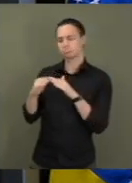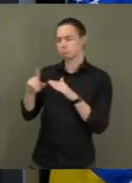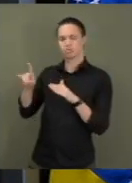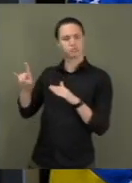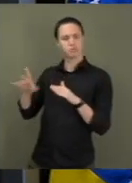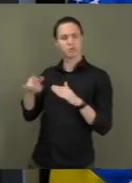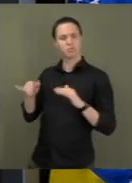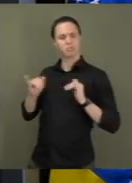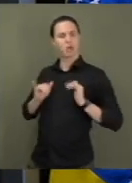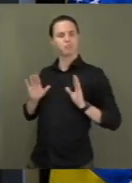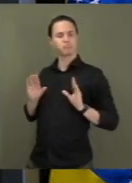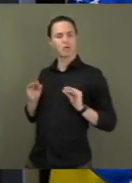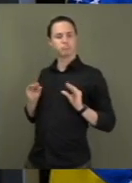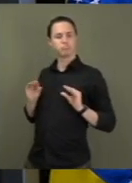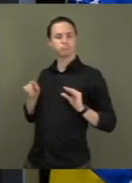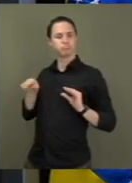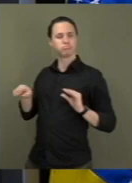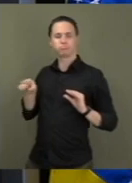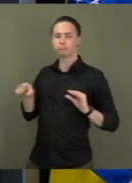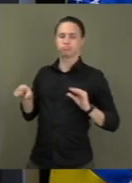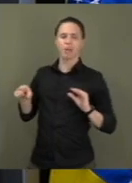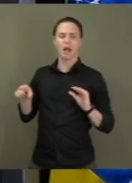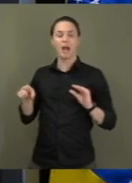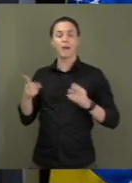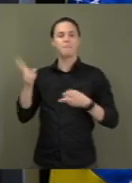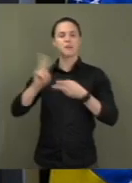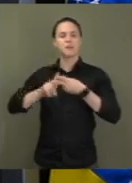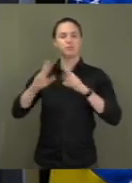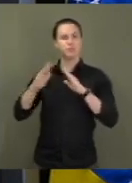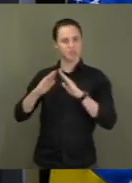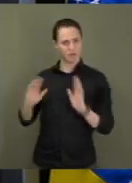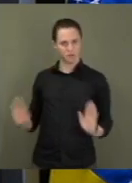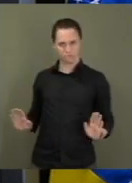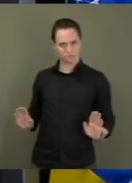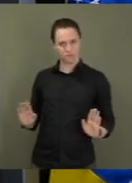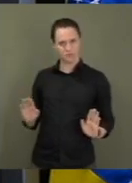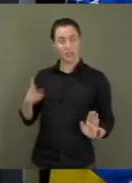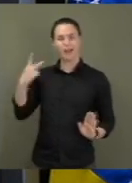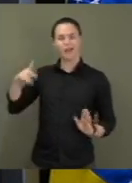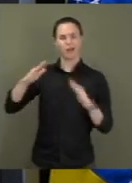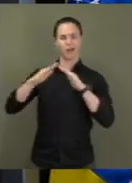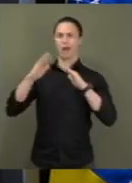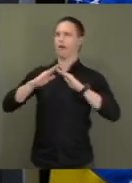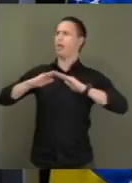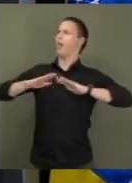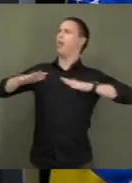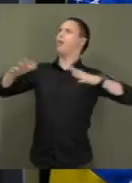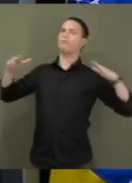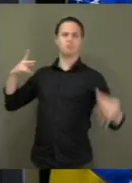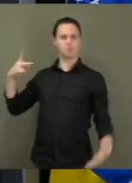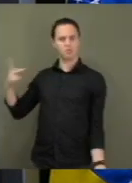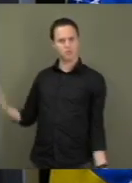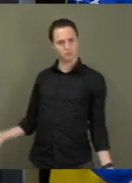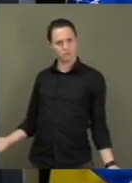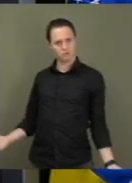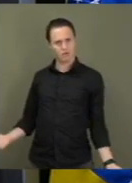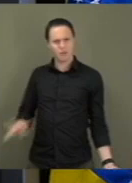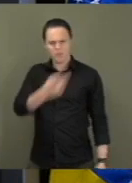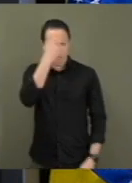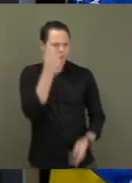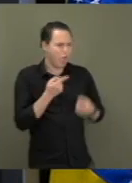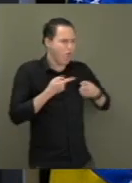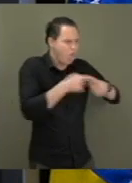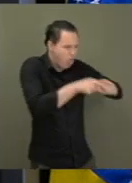conforto em suas mansões. Enquanto brasileiros são perseguidos,